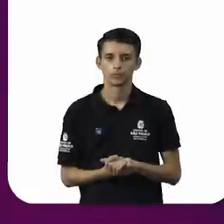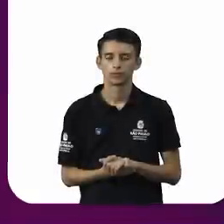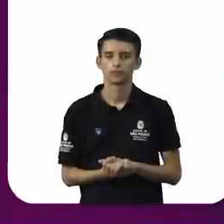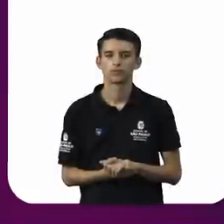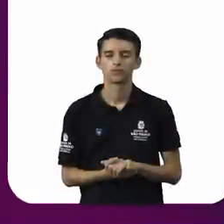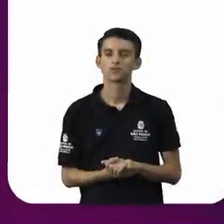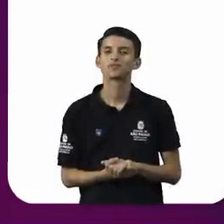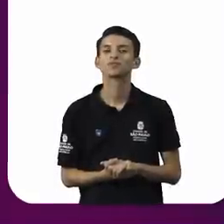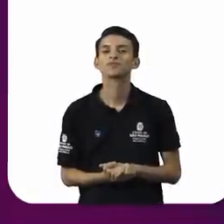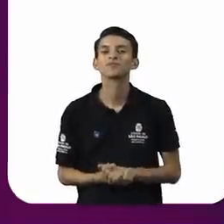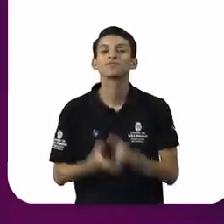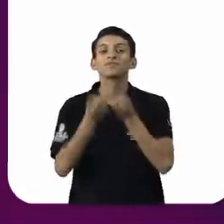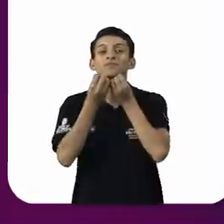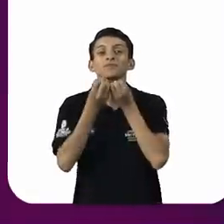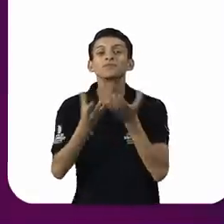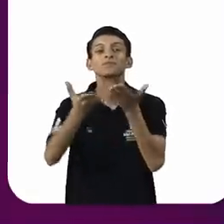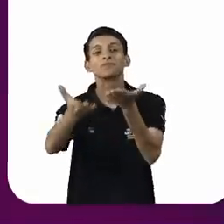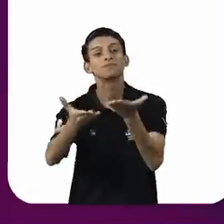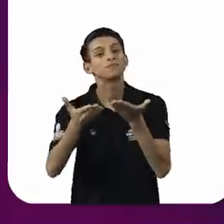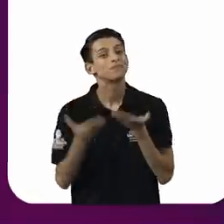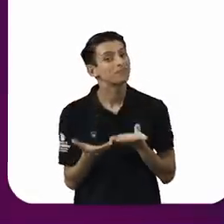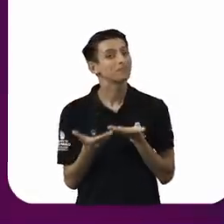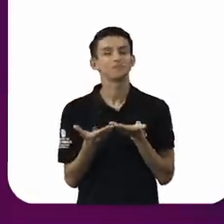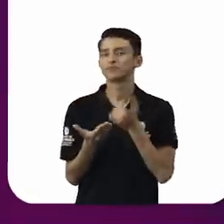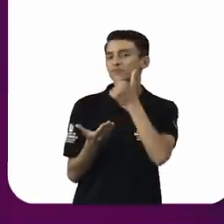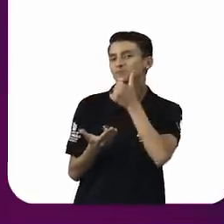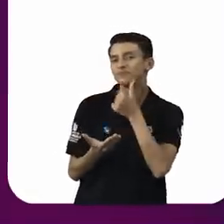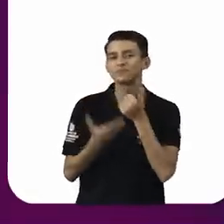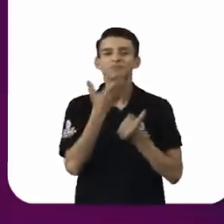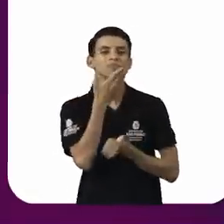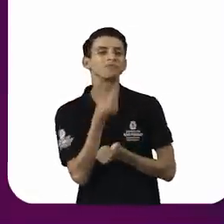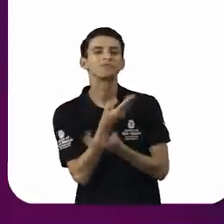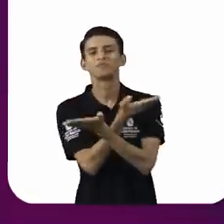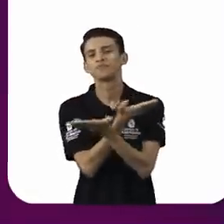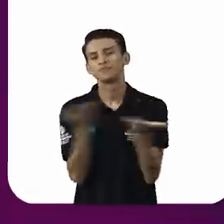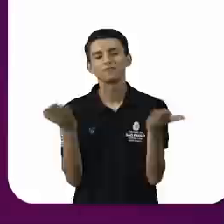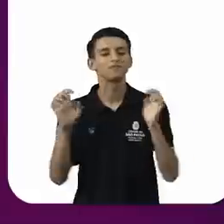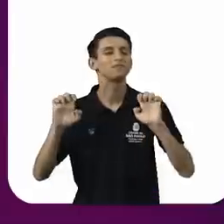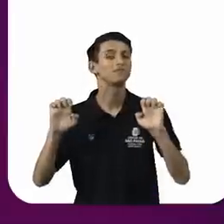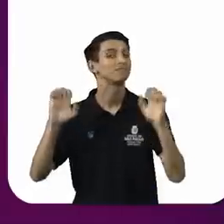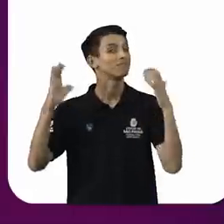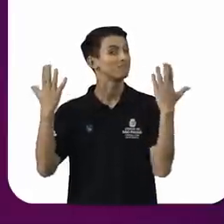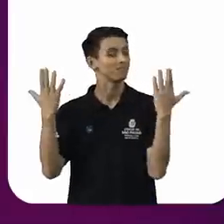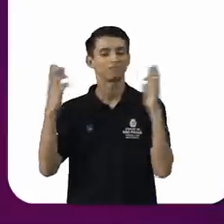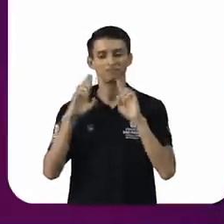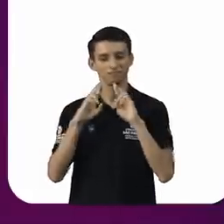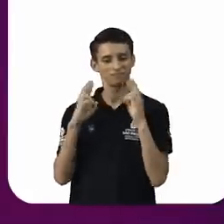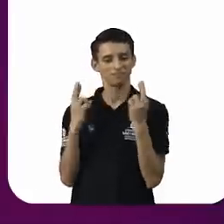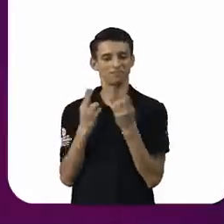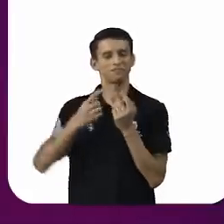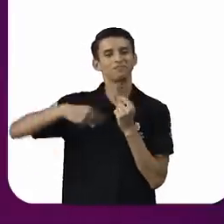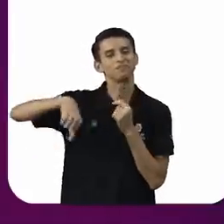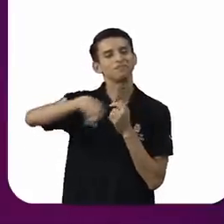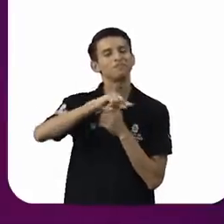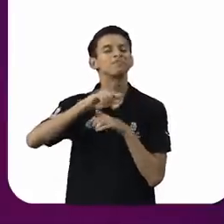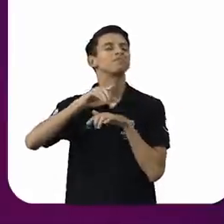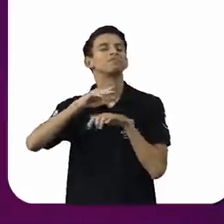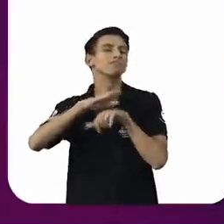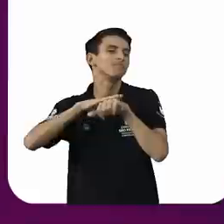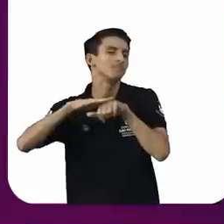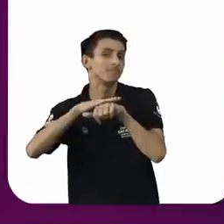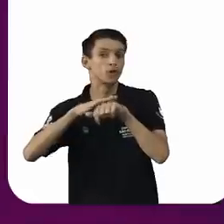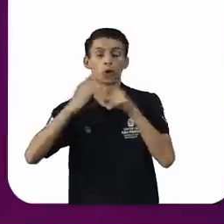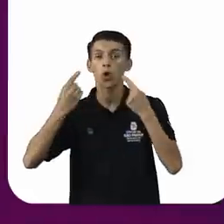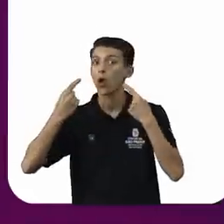Sejam muito bem-vindas e muito bem-vindos ao evento Rodas de Conversa, Combate ao